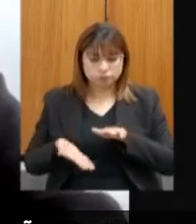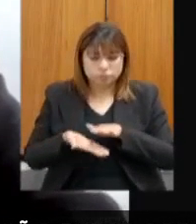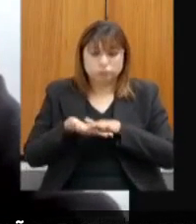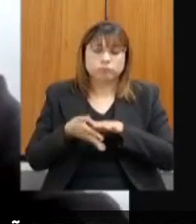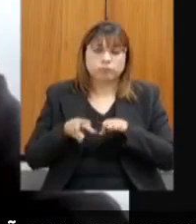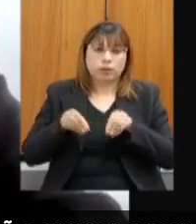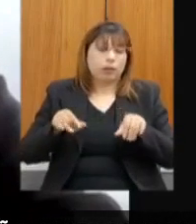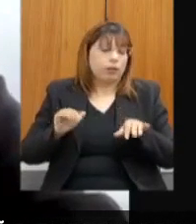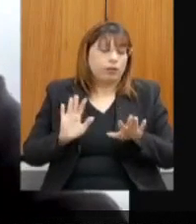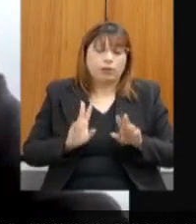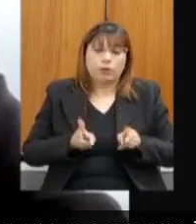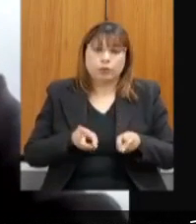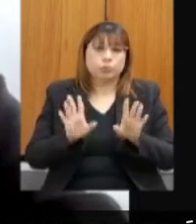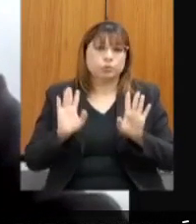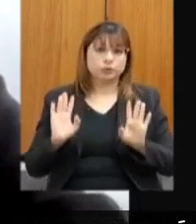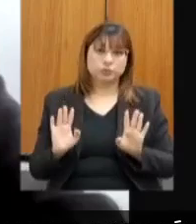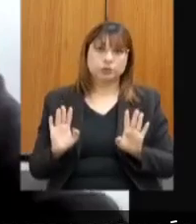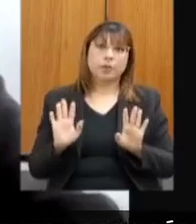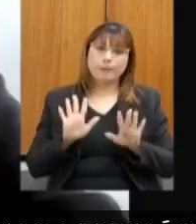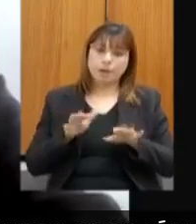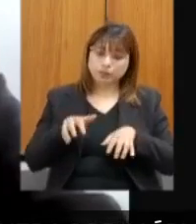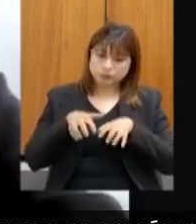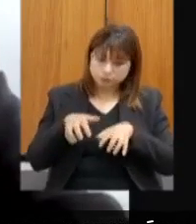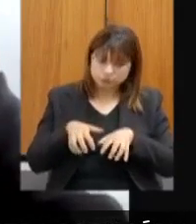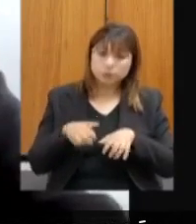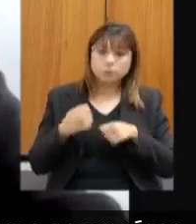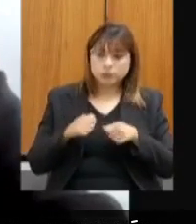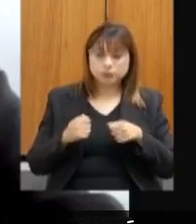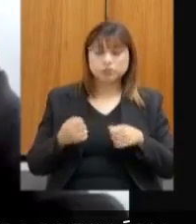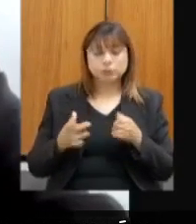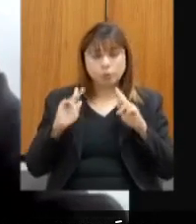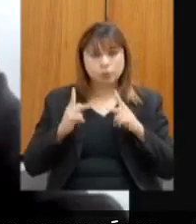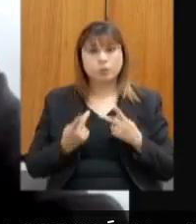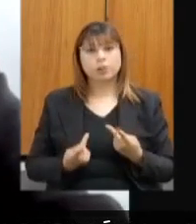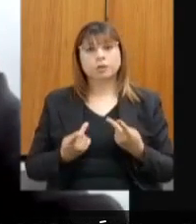que ser explorado de uma maneira humana e sustentável.